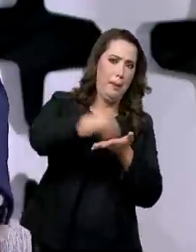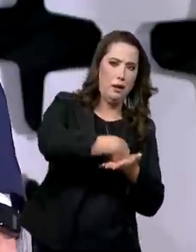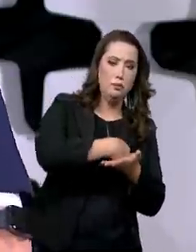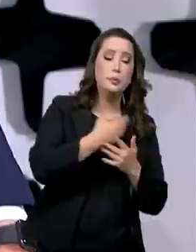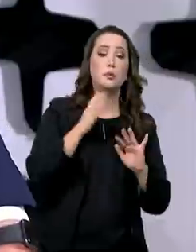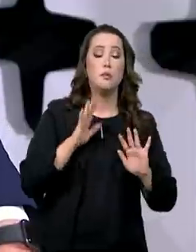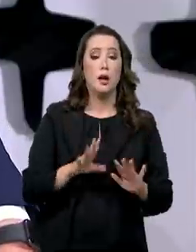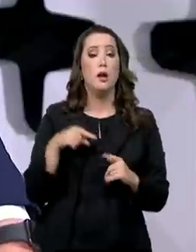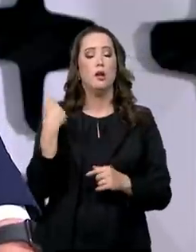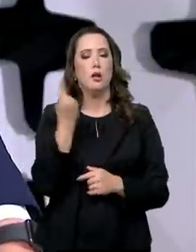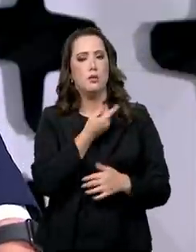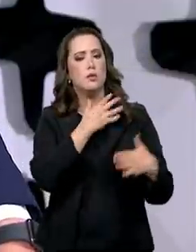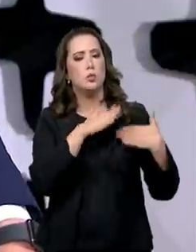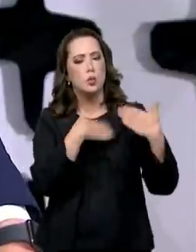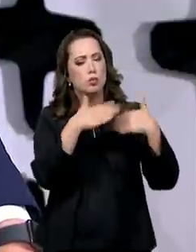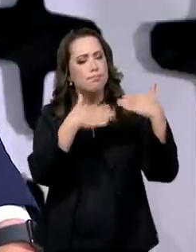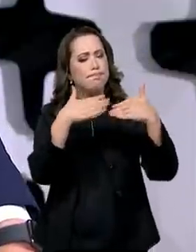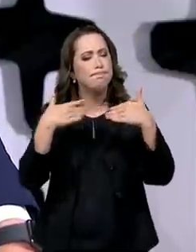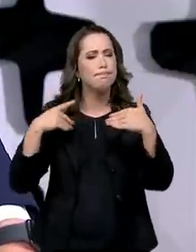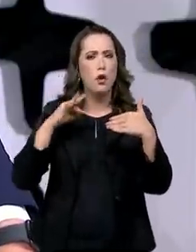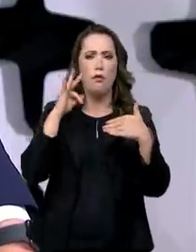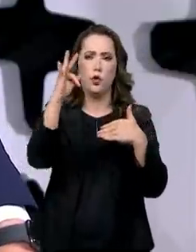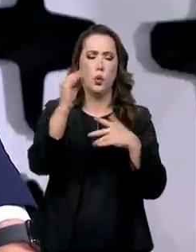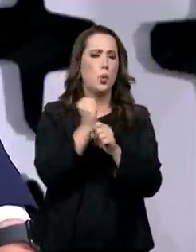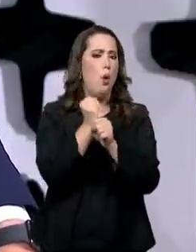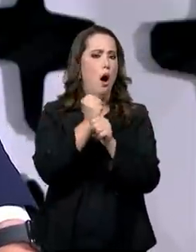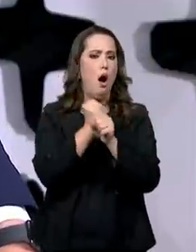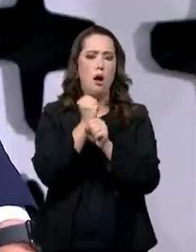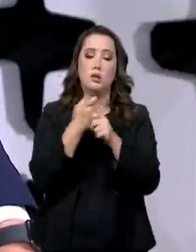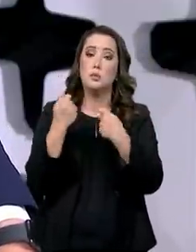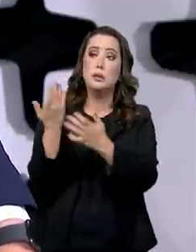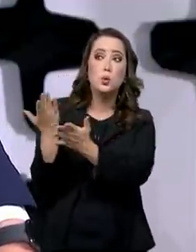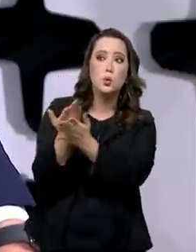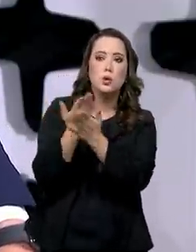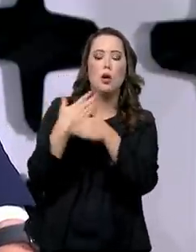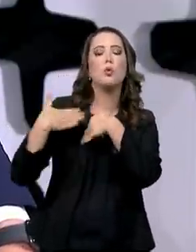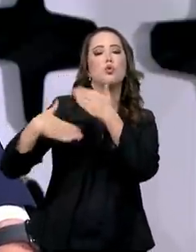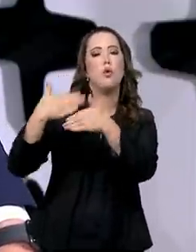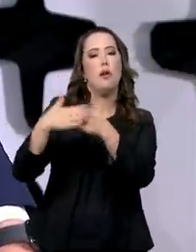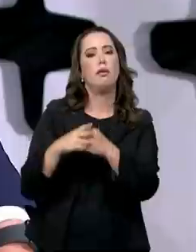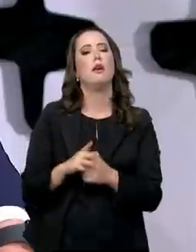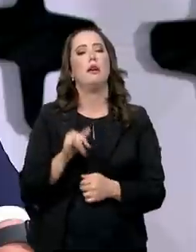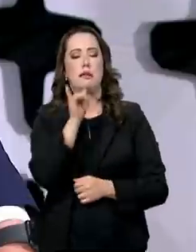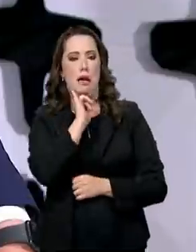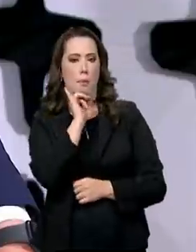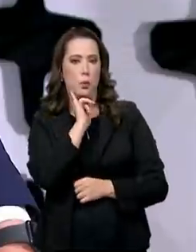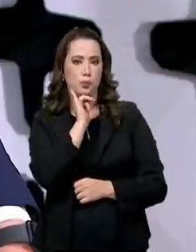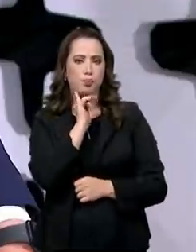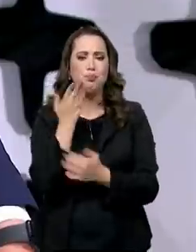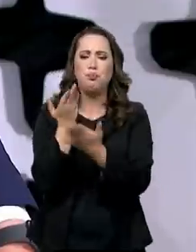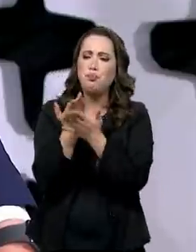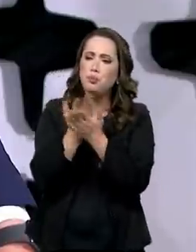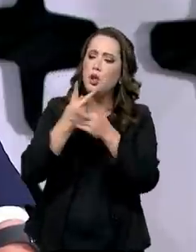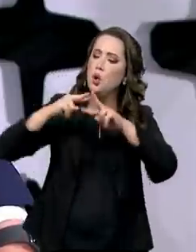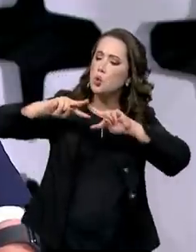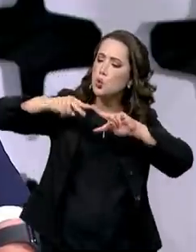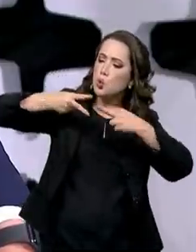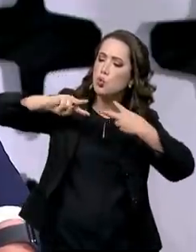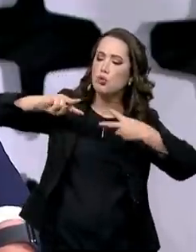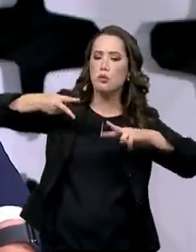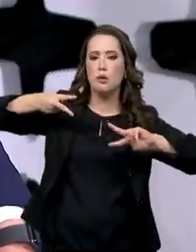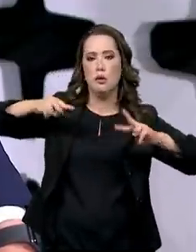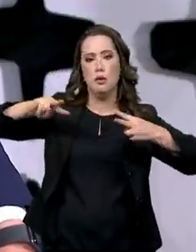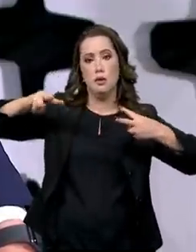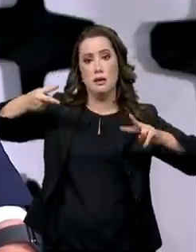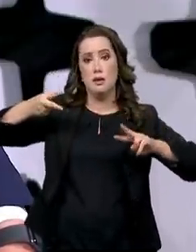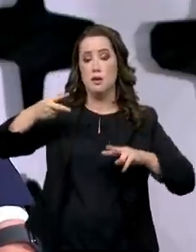continuar por muitos anos a fazer, nós temos, por exemplo, todo o sequenciamento genético feito no Brasil. Então, cerca de 65